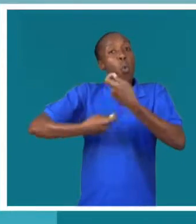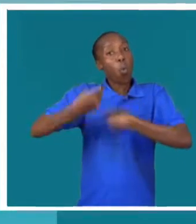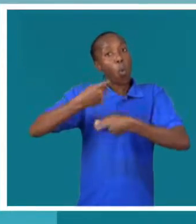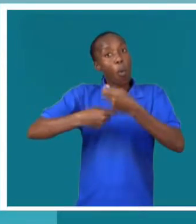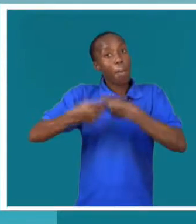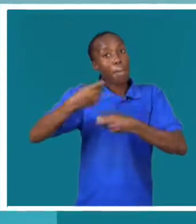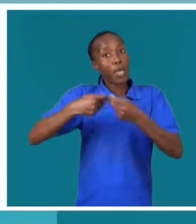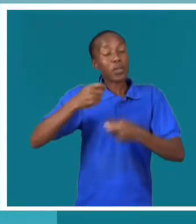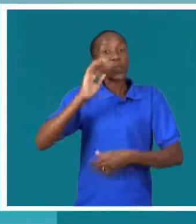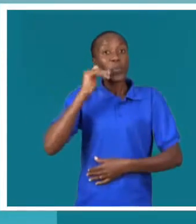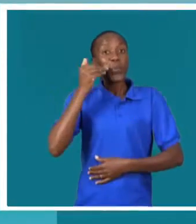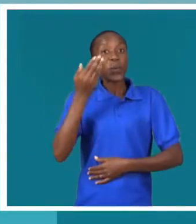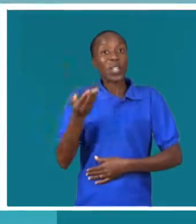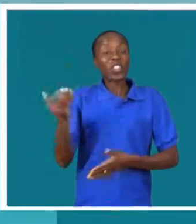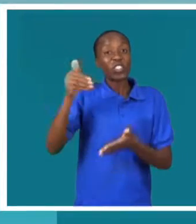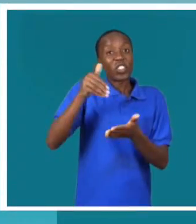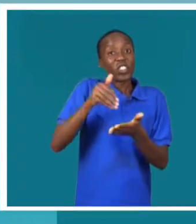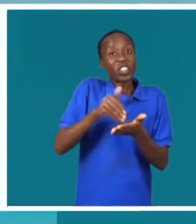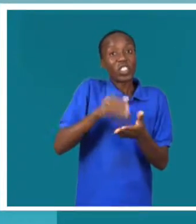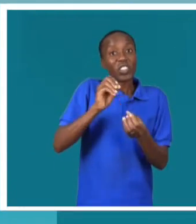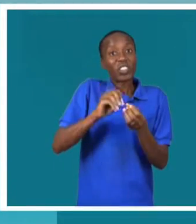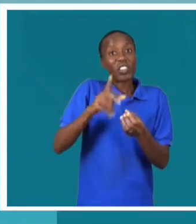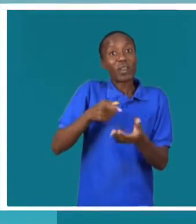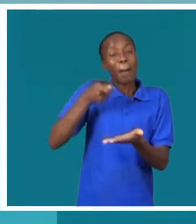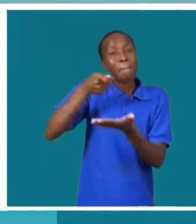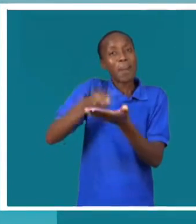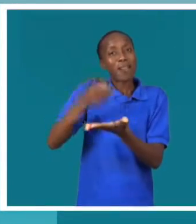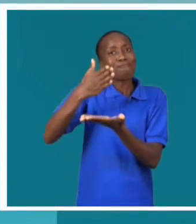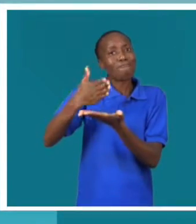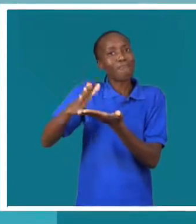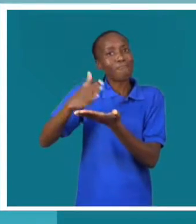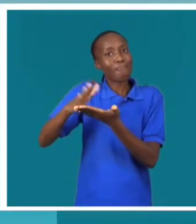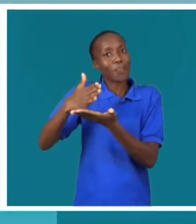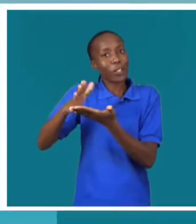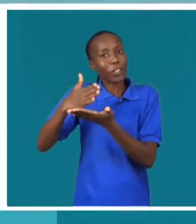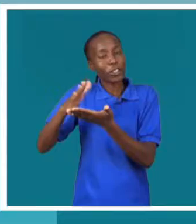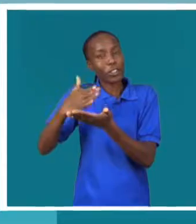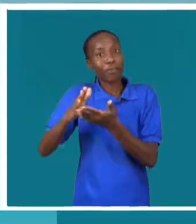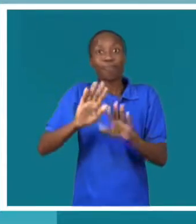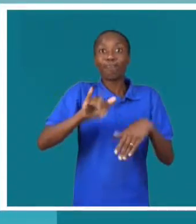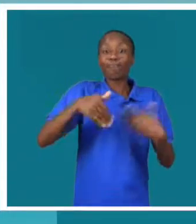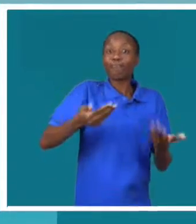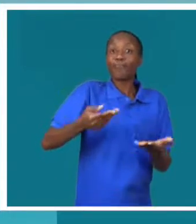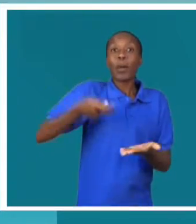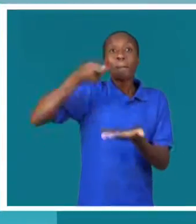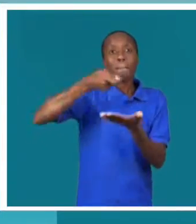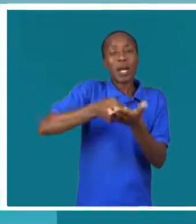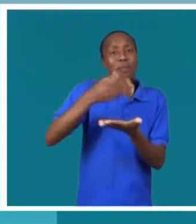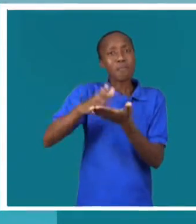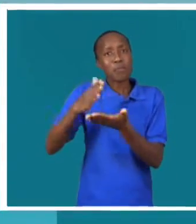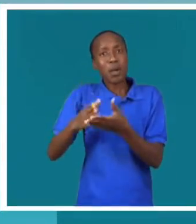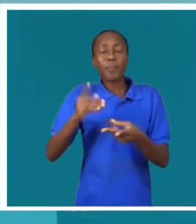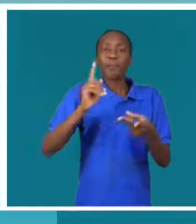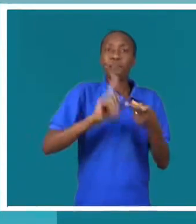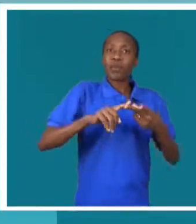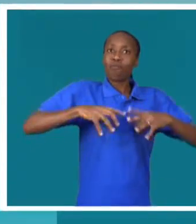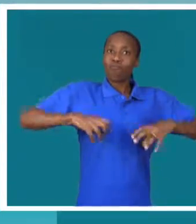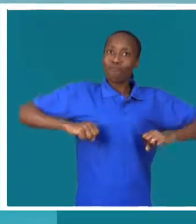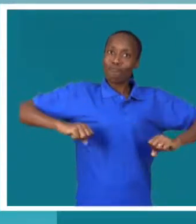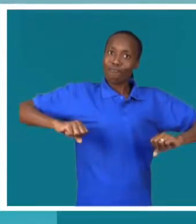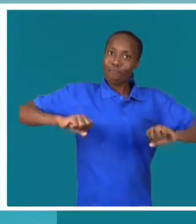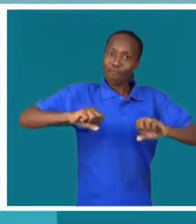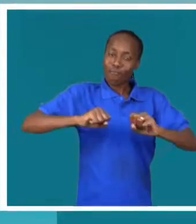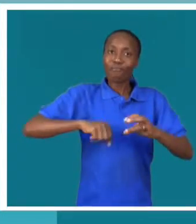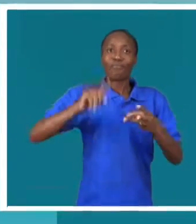quando chega a hora, a manda pagar os impostos. Pagamos imposto, pagamos insegurança